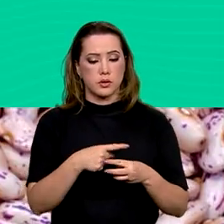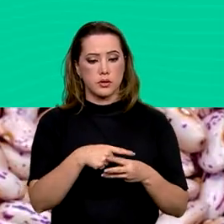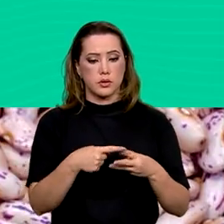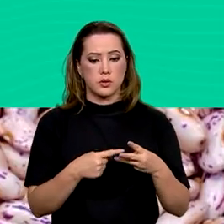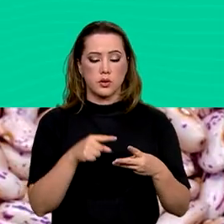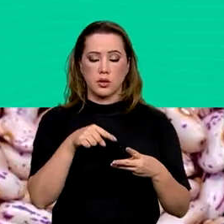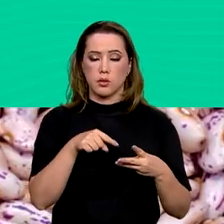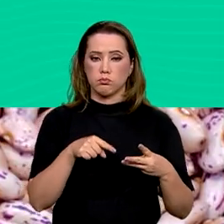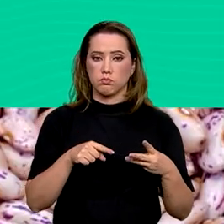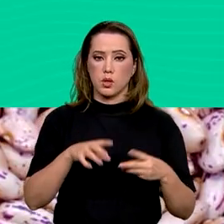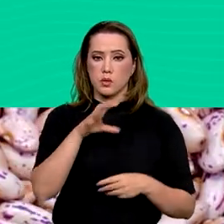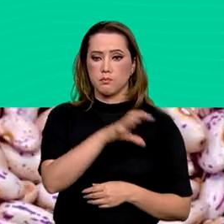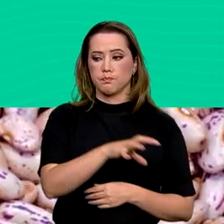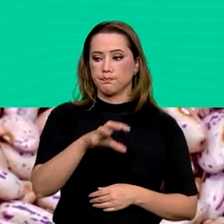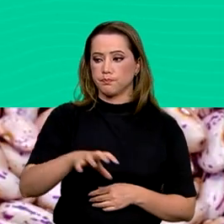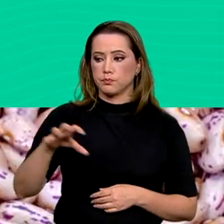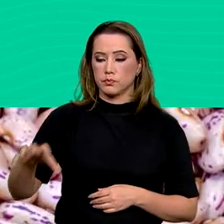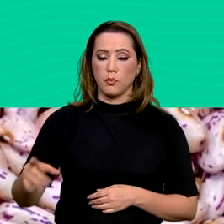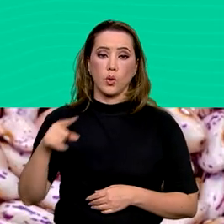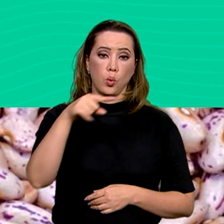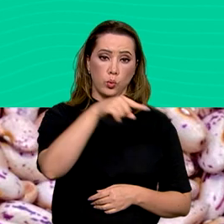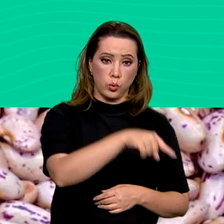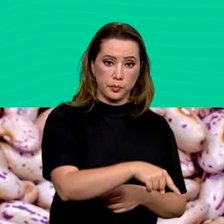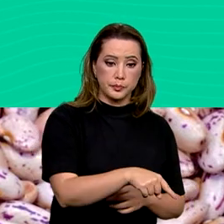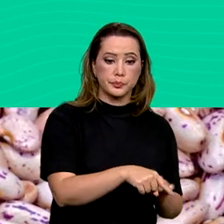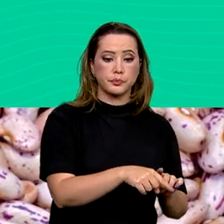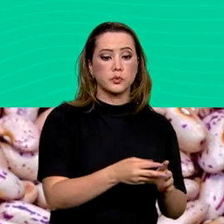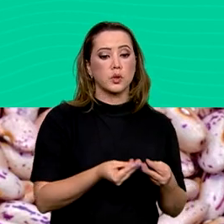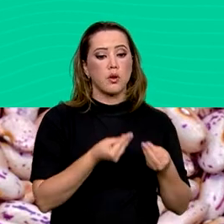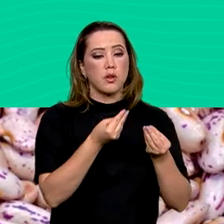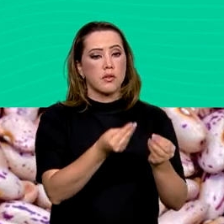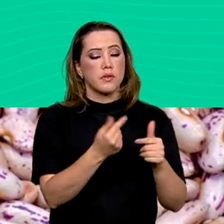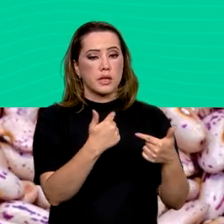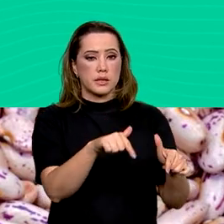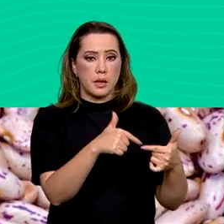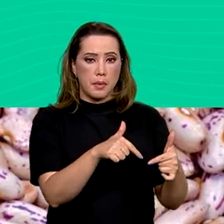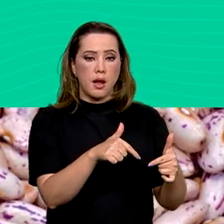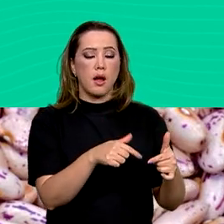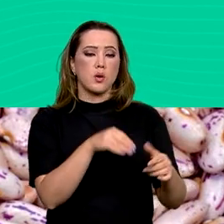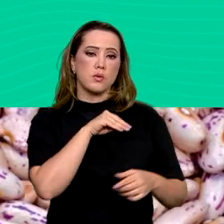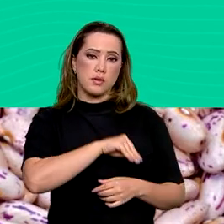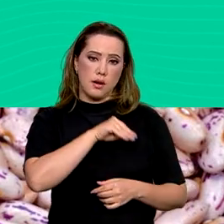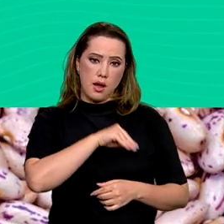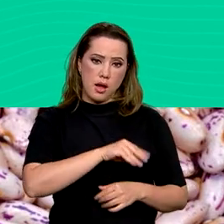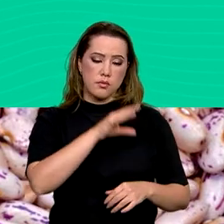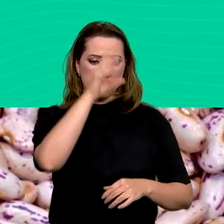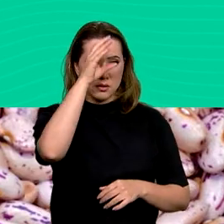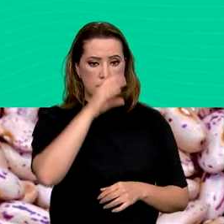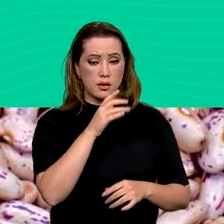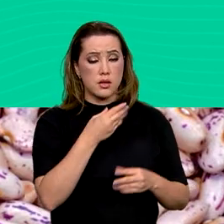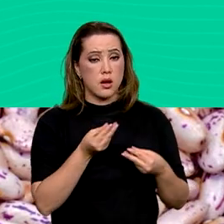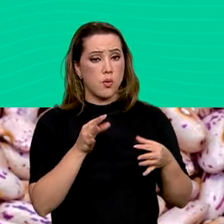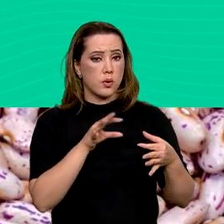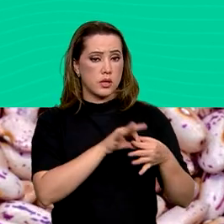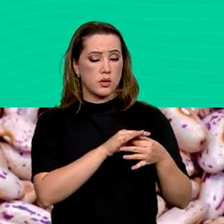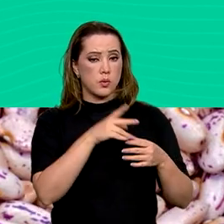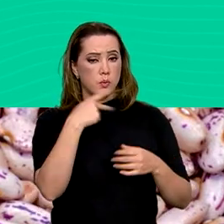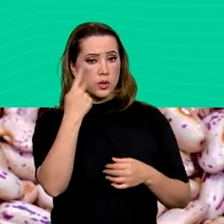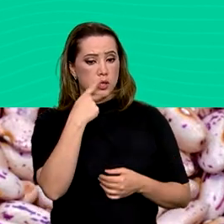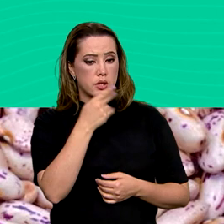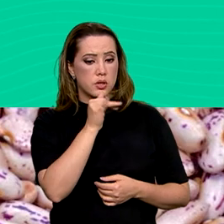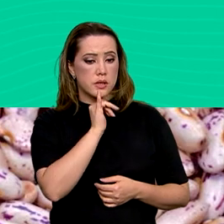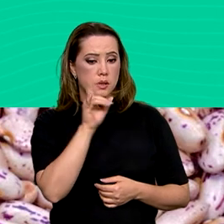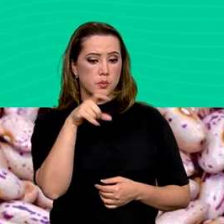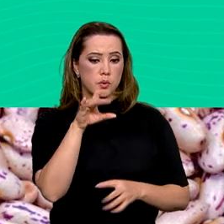três grandes objetivos. No primeiro, acesso à renda, ao trabalho e à cidadania serão integradas políticas como